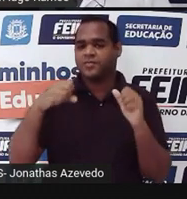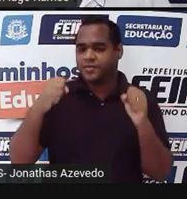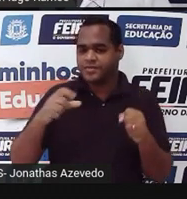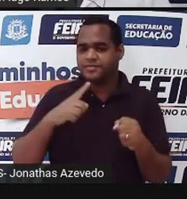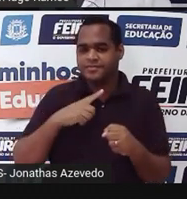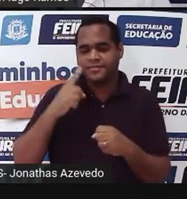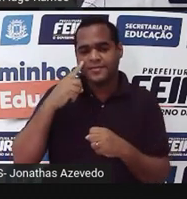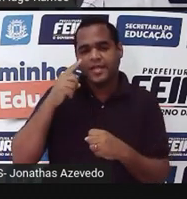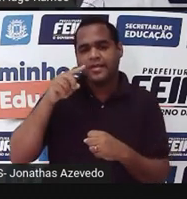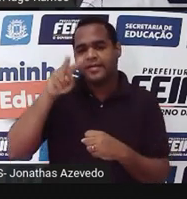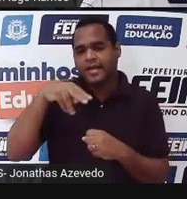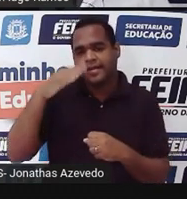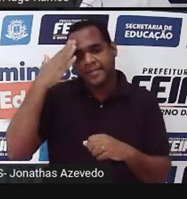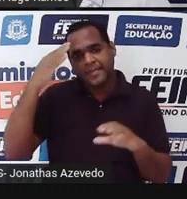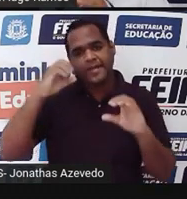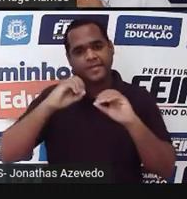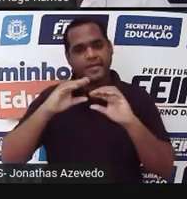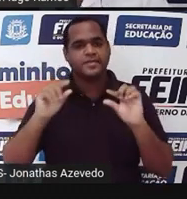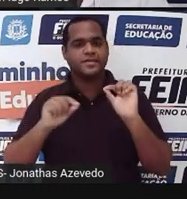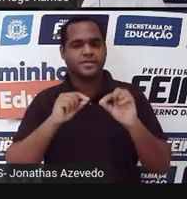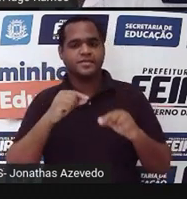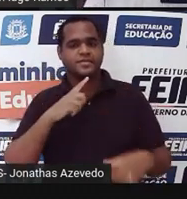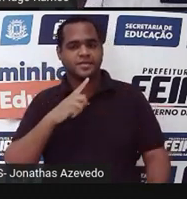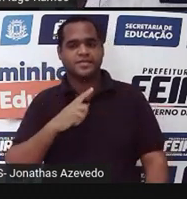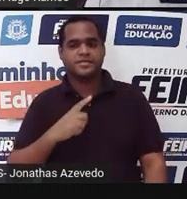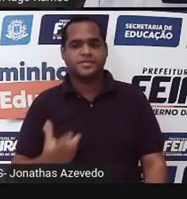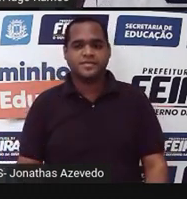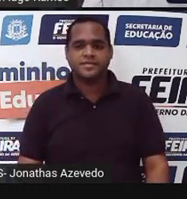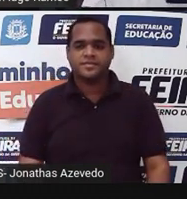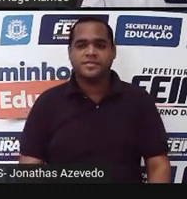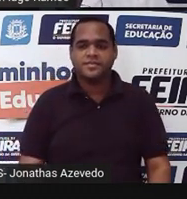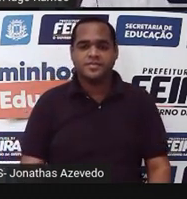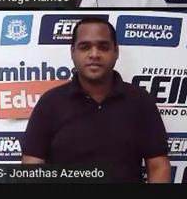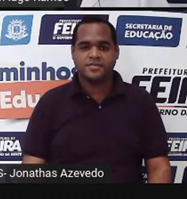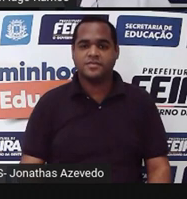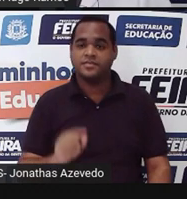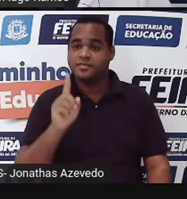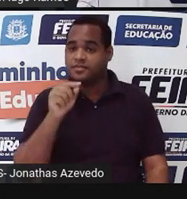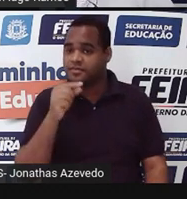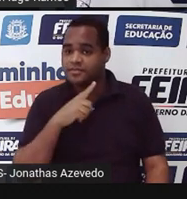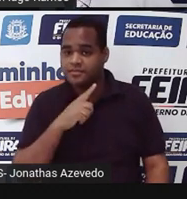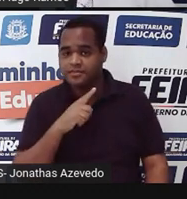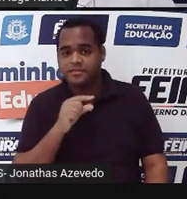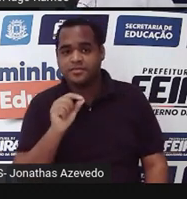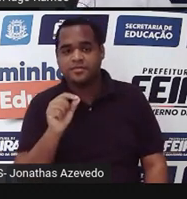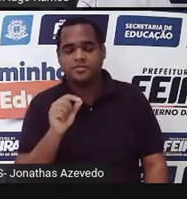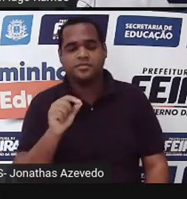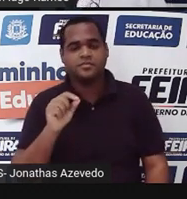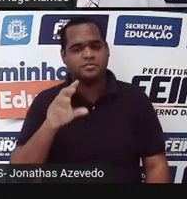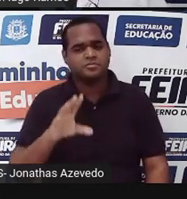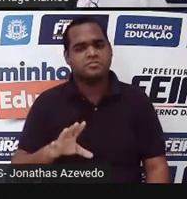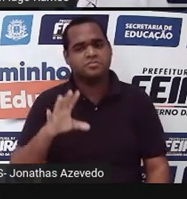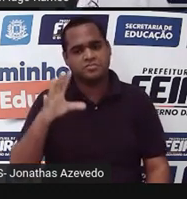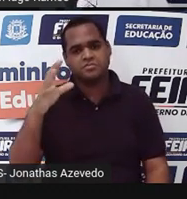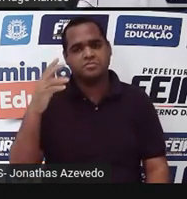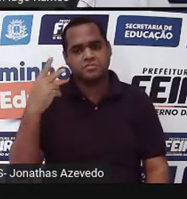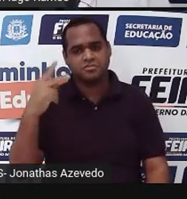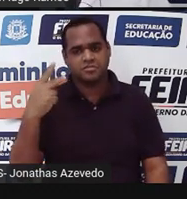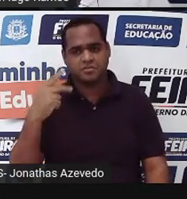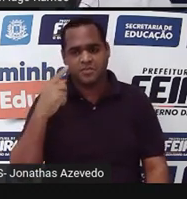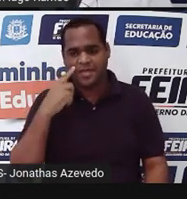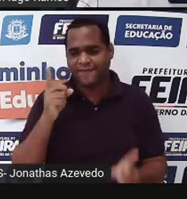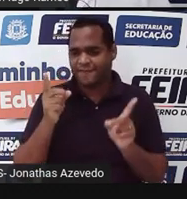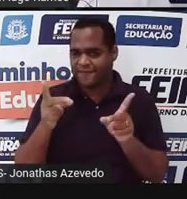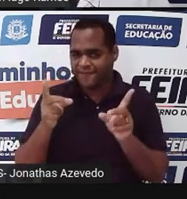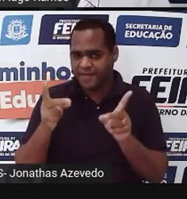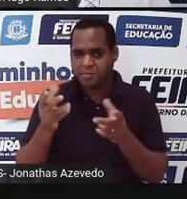leitura interpretando a situação. Tudo bem? Então, a situação é... Suponha um produto posto à